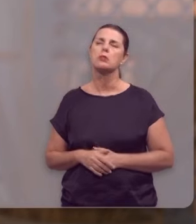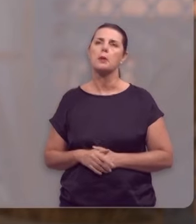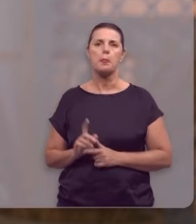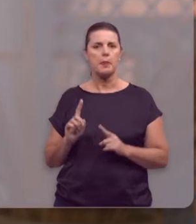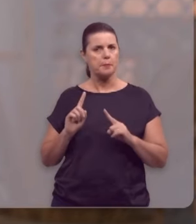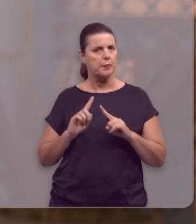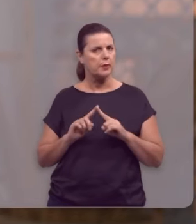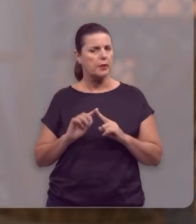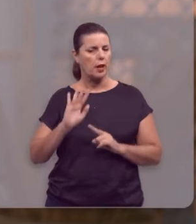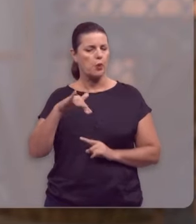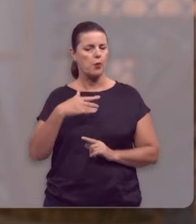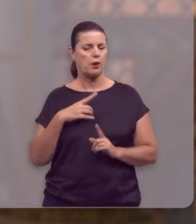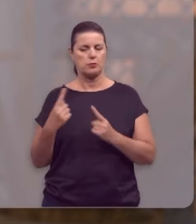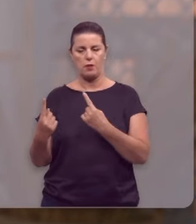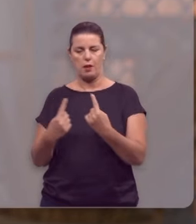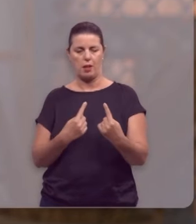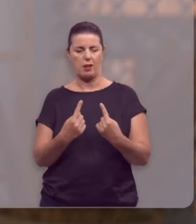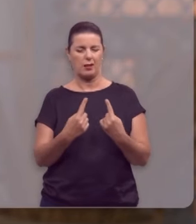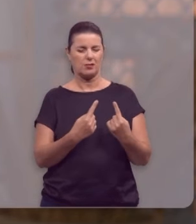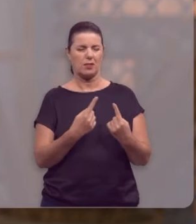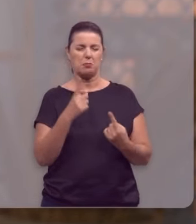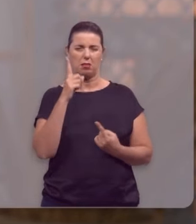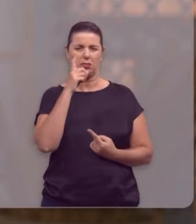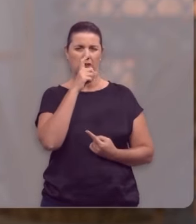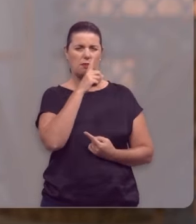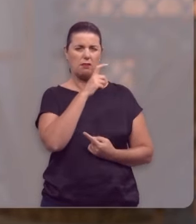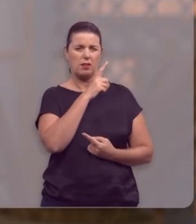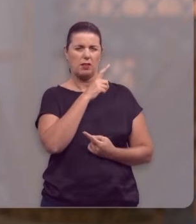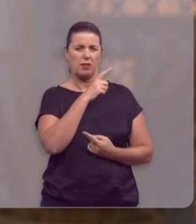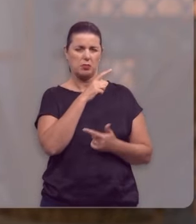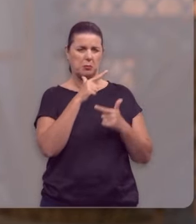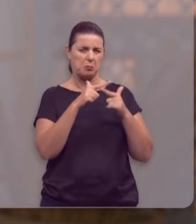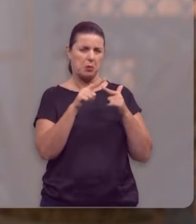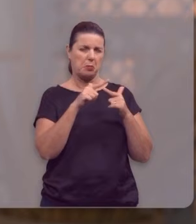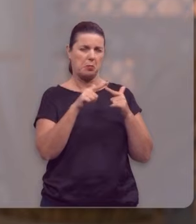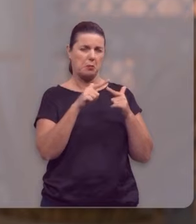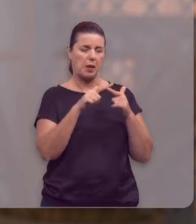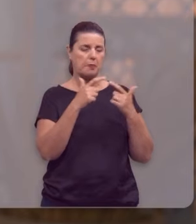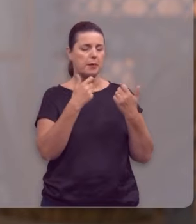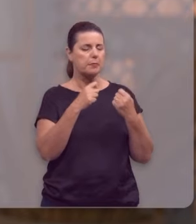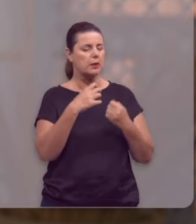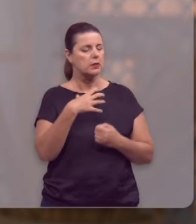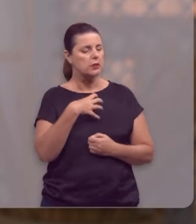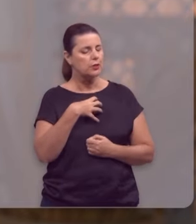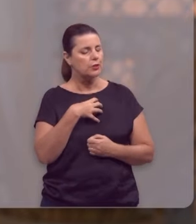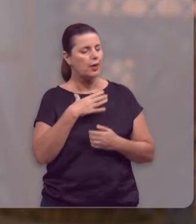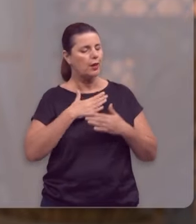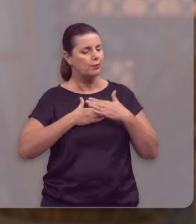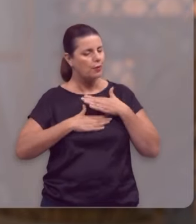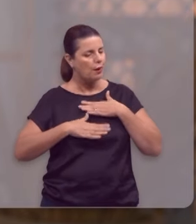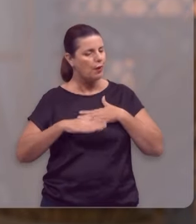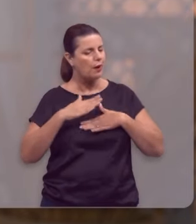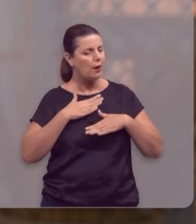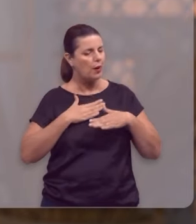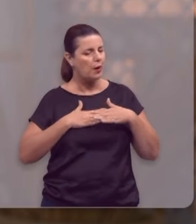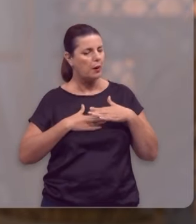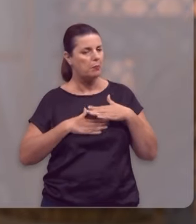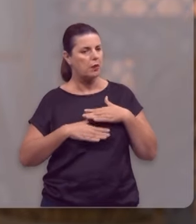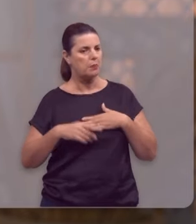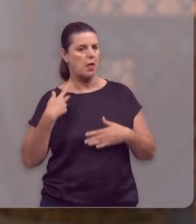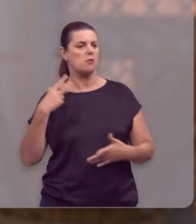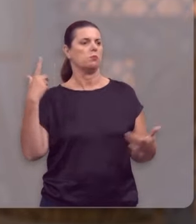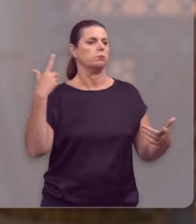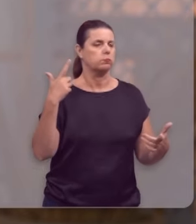Porque quando se tem relacionamentos machucados, feridos, tem que ter jeito, tato, para você não pesar a mão,